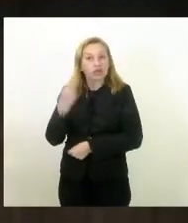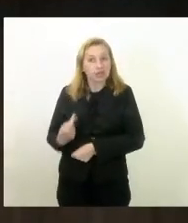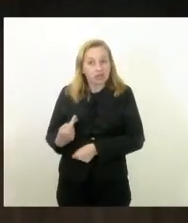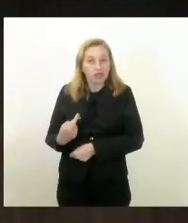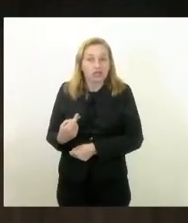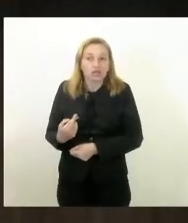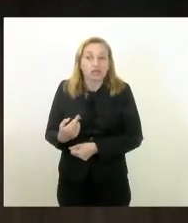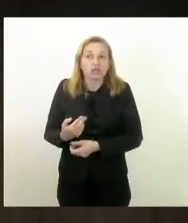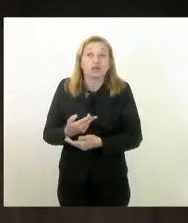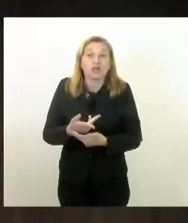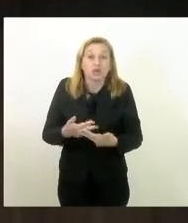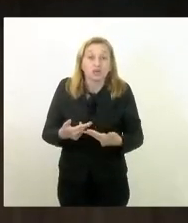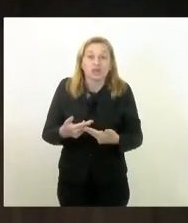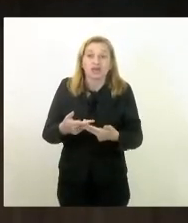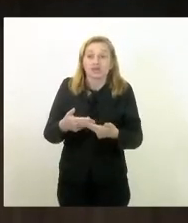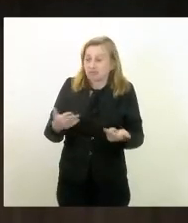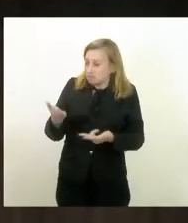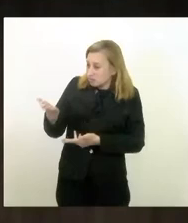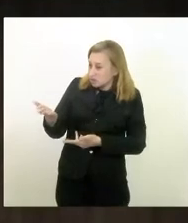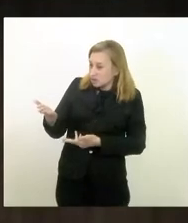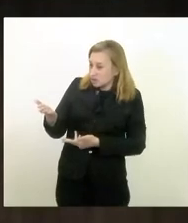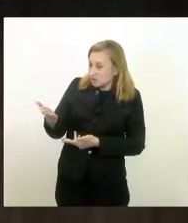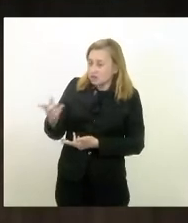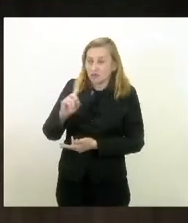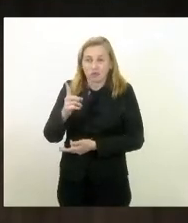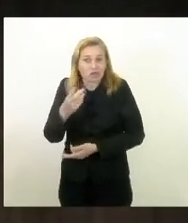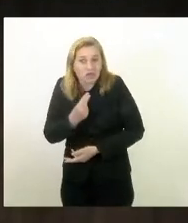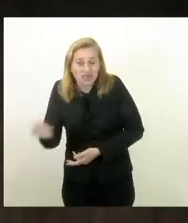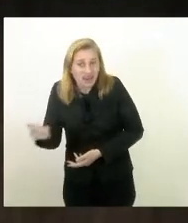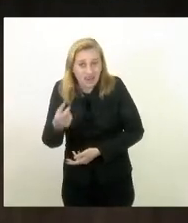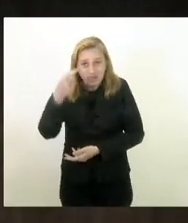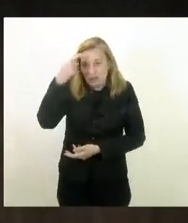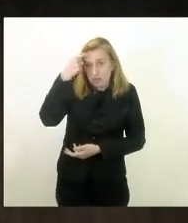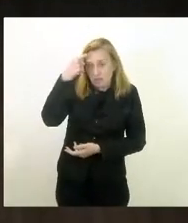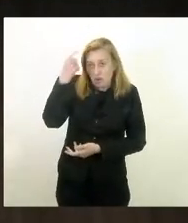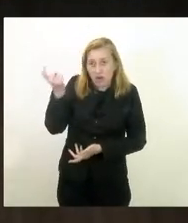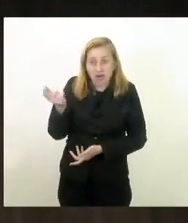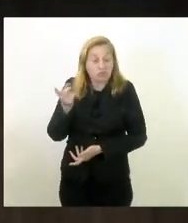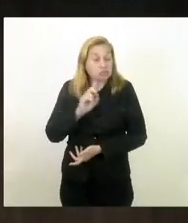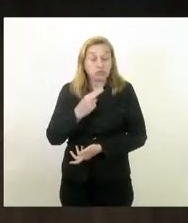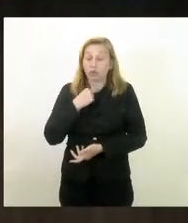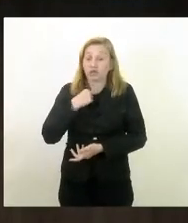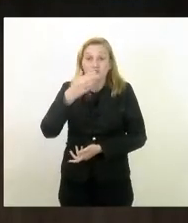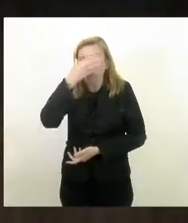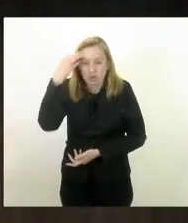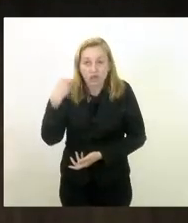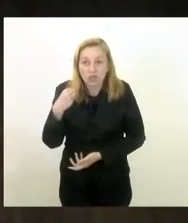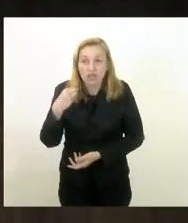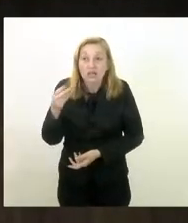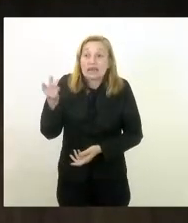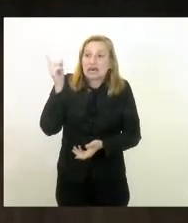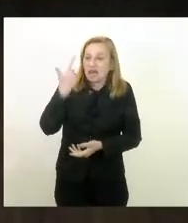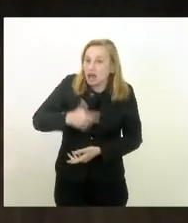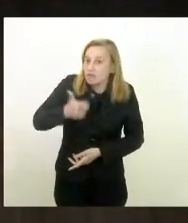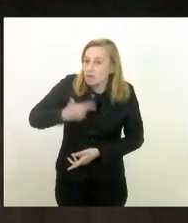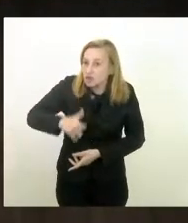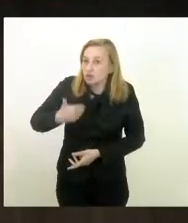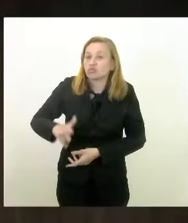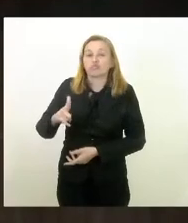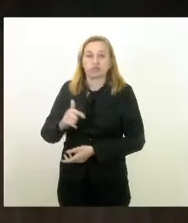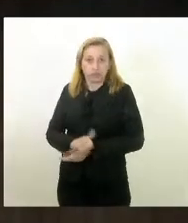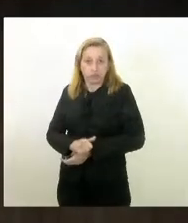episódios é como esse que não saem da nossa memória a gente não pode esquecer para que nunca mais se repitam sejam reeditados